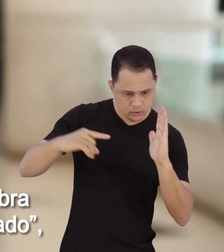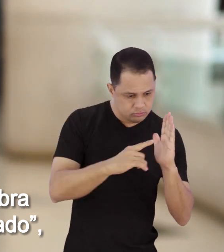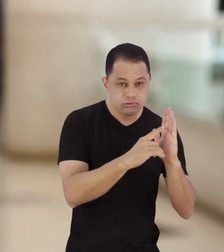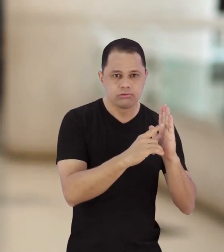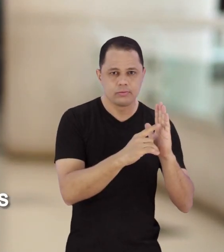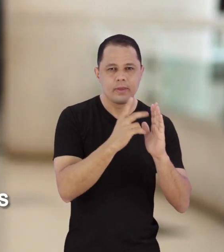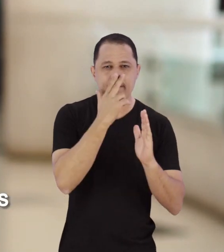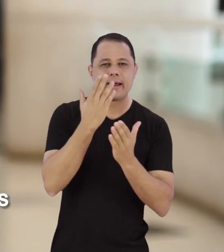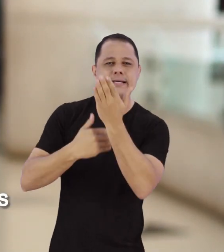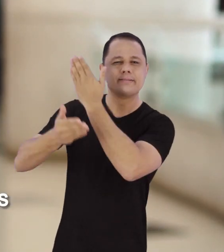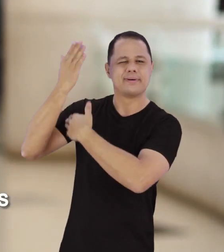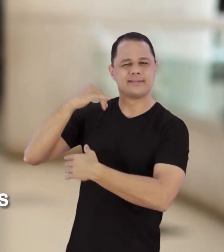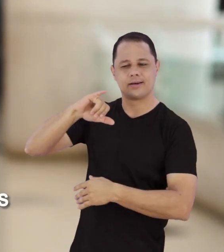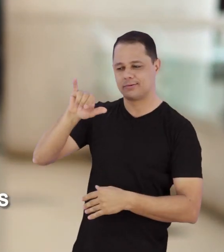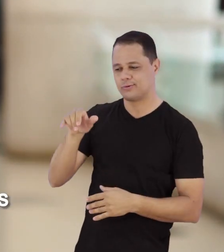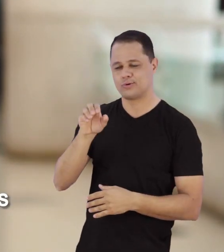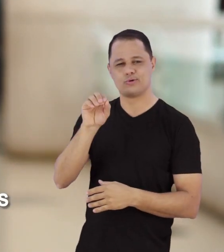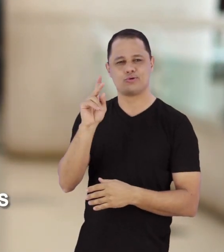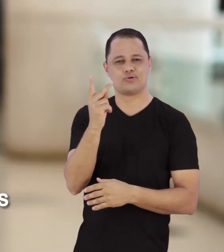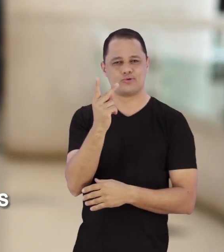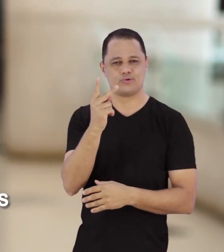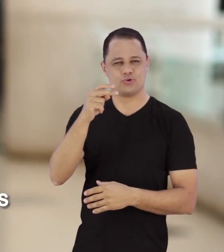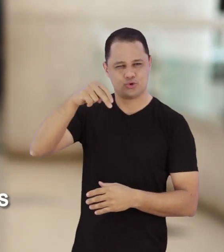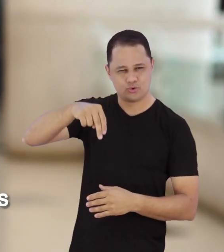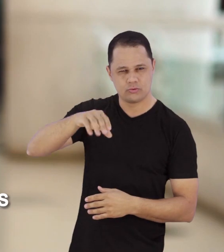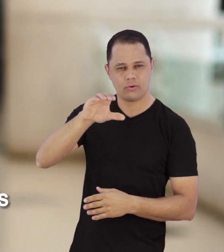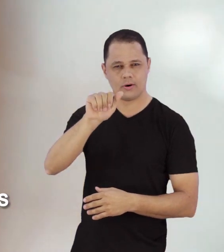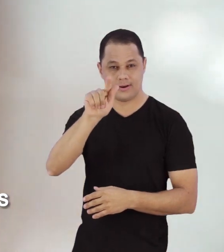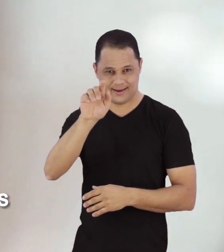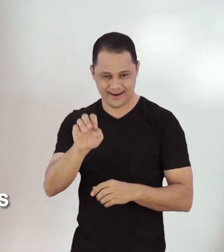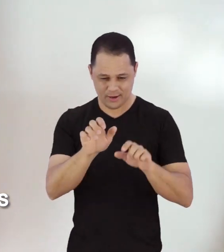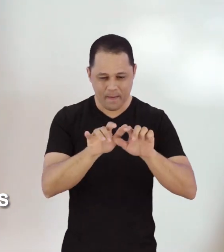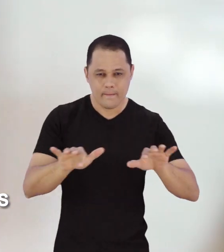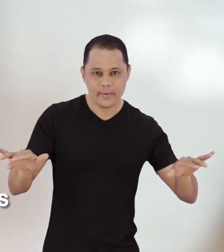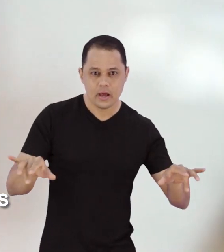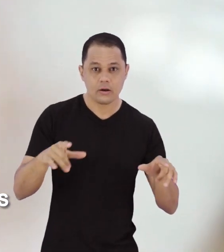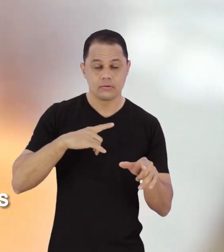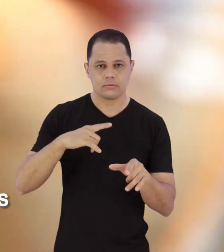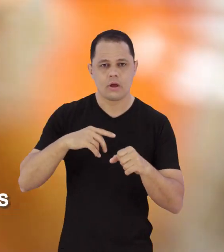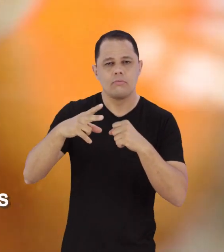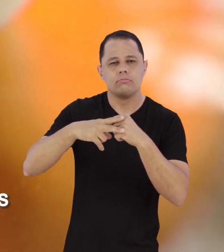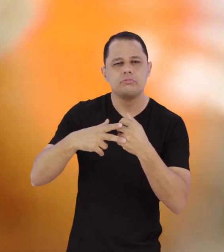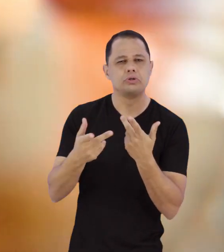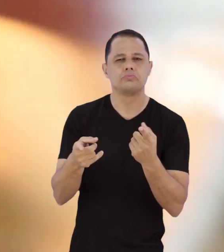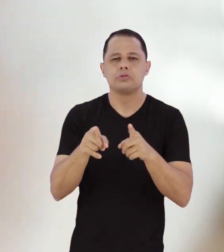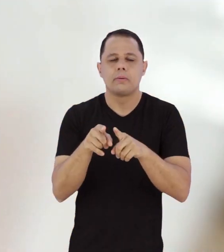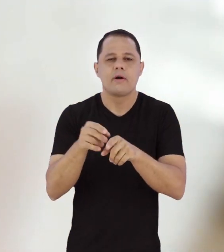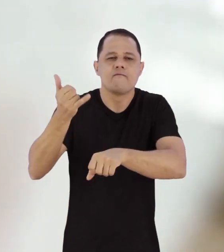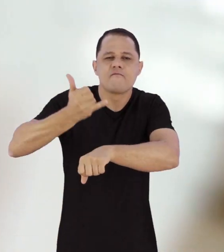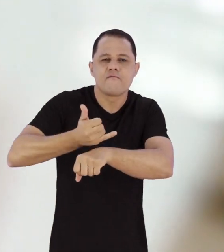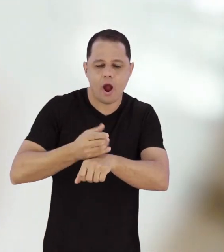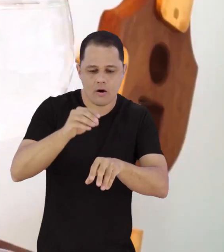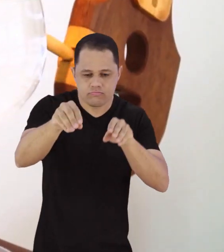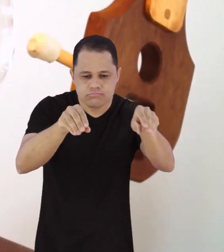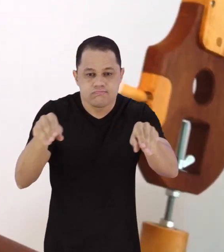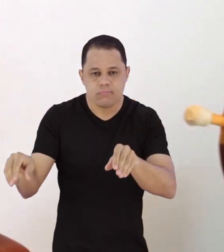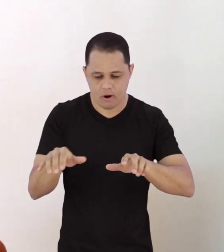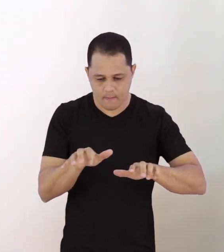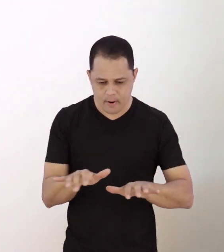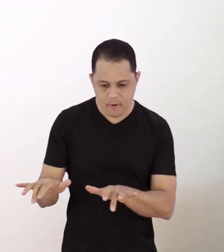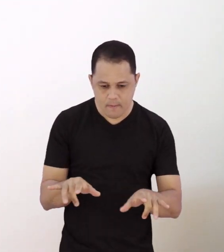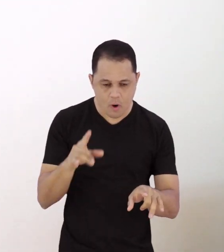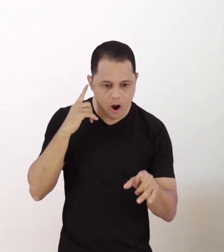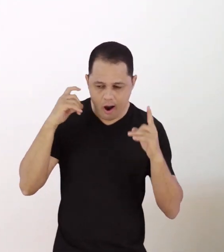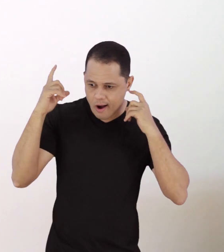preparado, nas quais vidros e peças de metal são colocadas nas cordas de um piano de cauda, gerando uma textura sonora